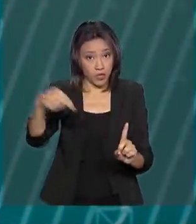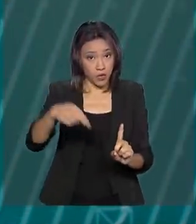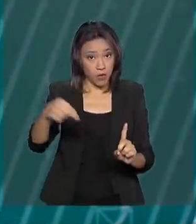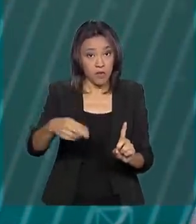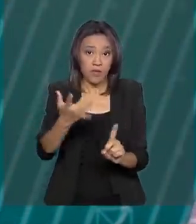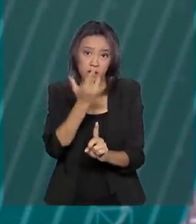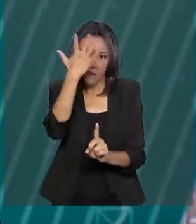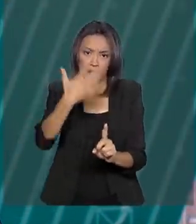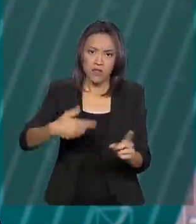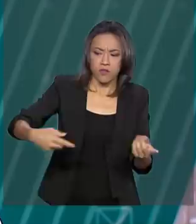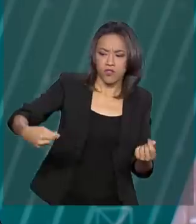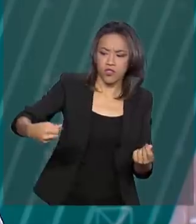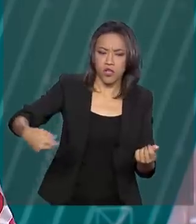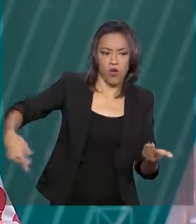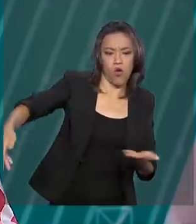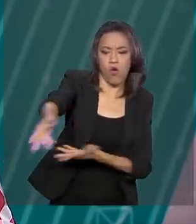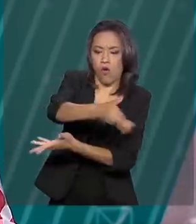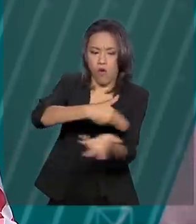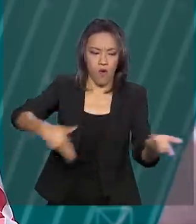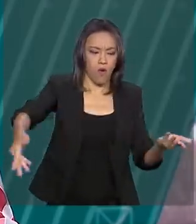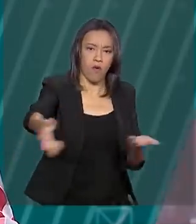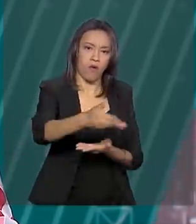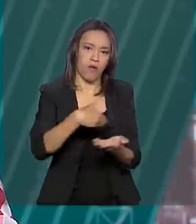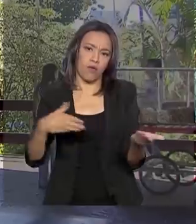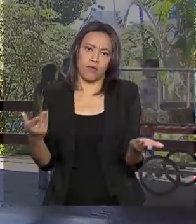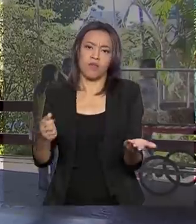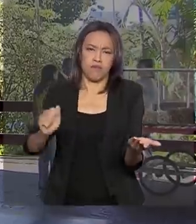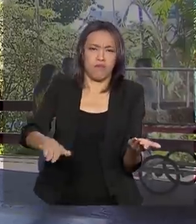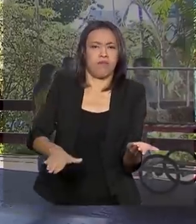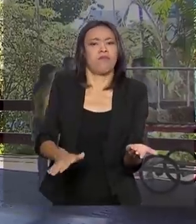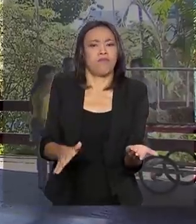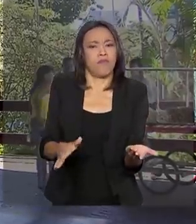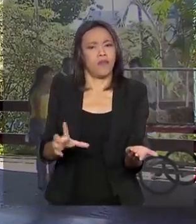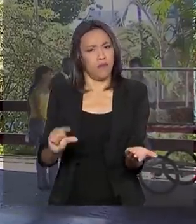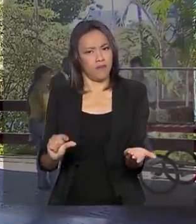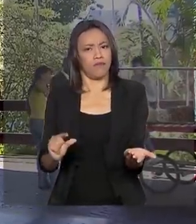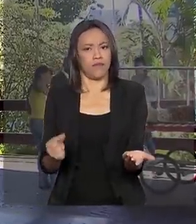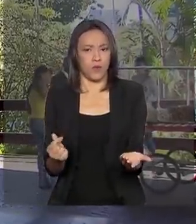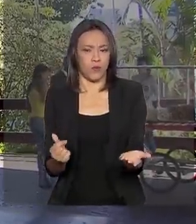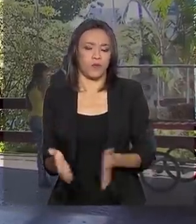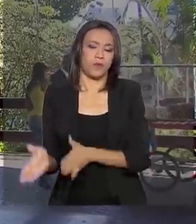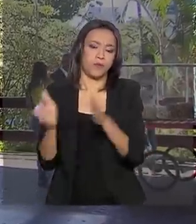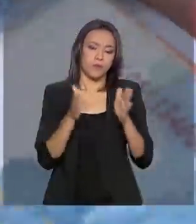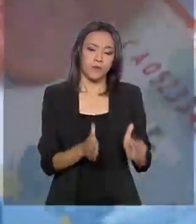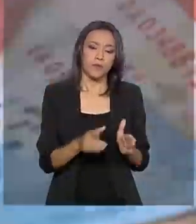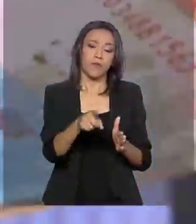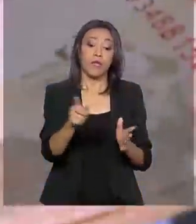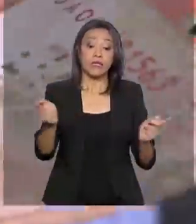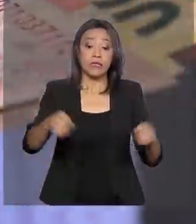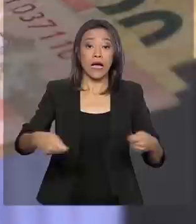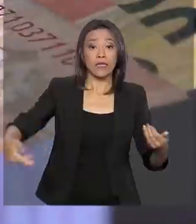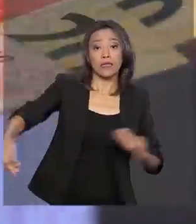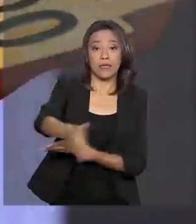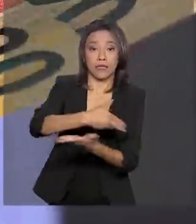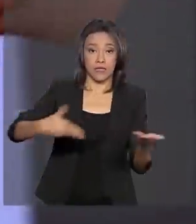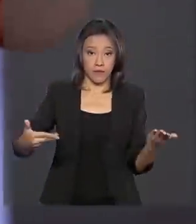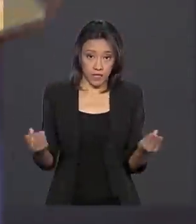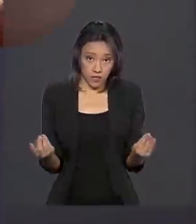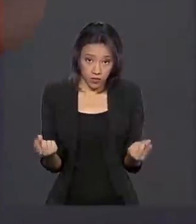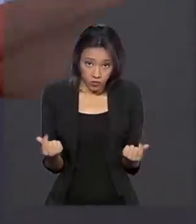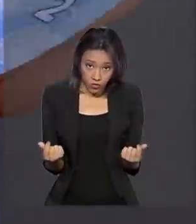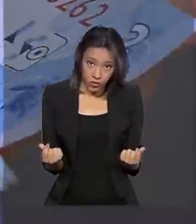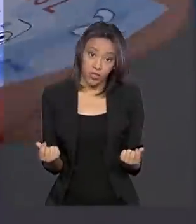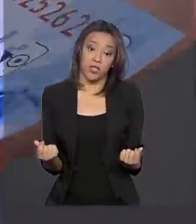as transações com menor custo para os usuários. PIX será possível fazer transferências entre contas